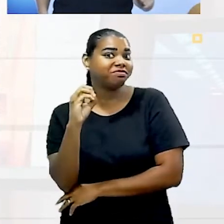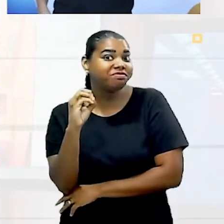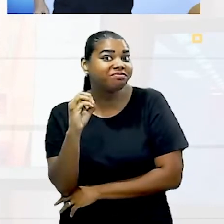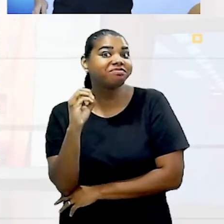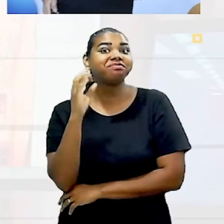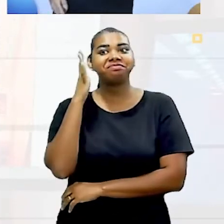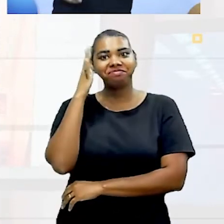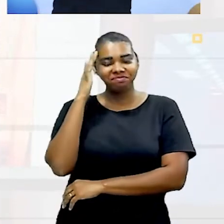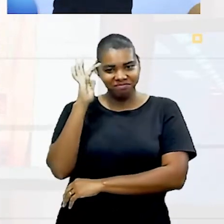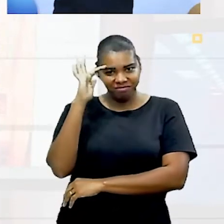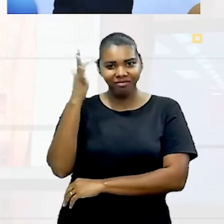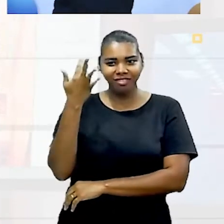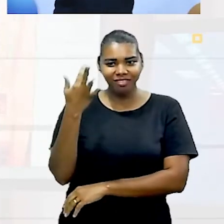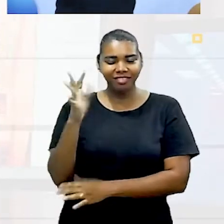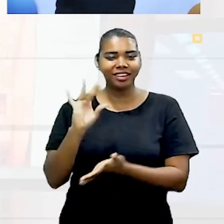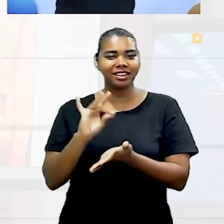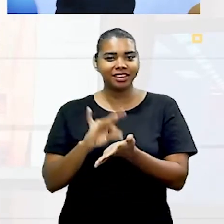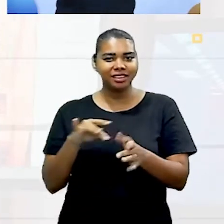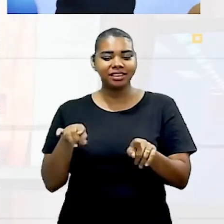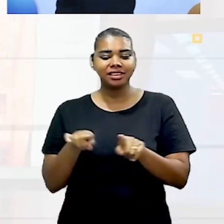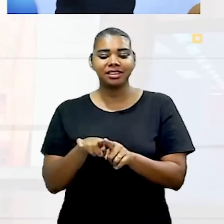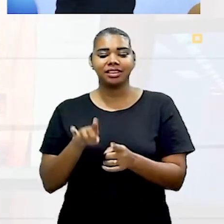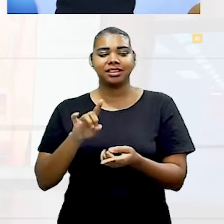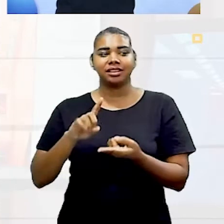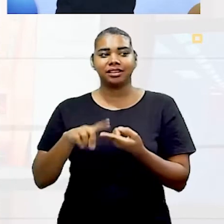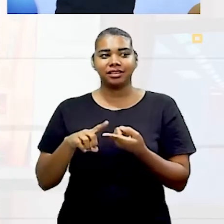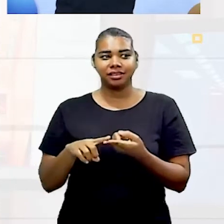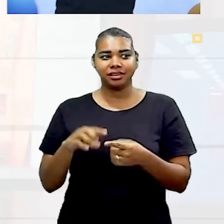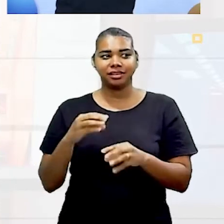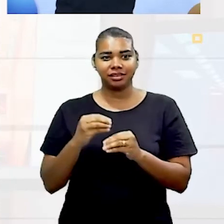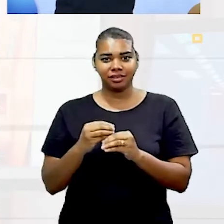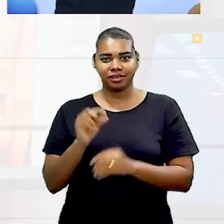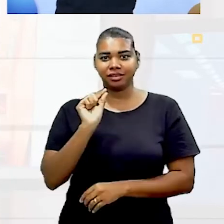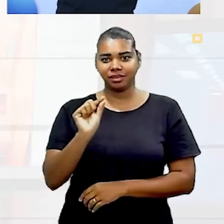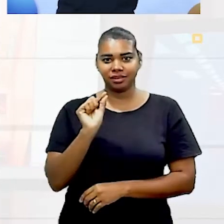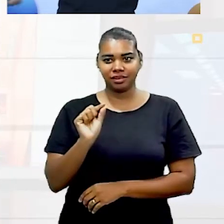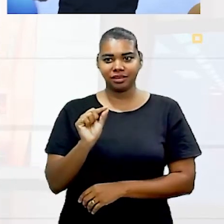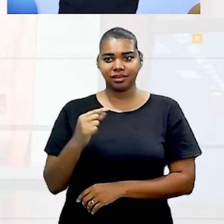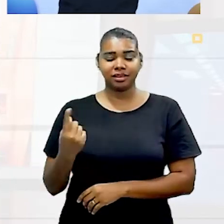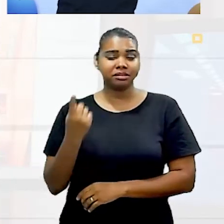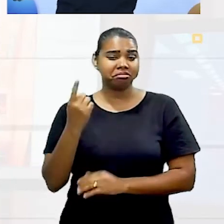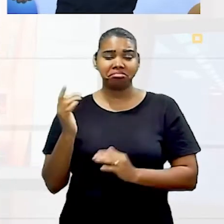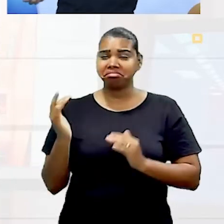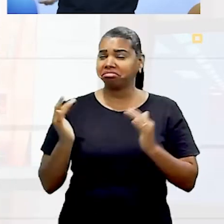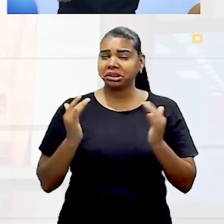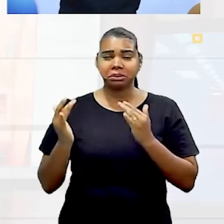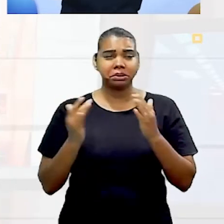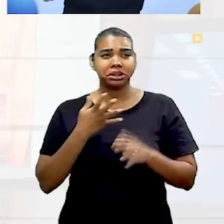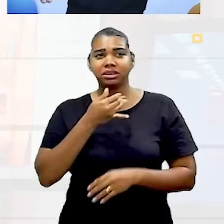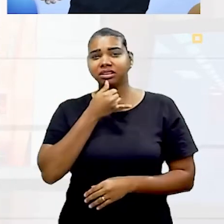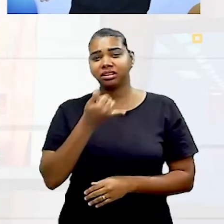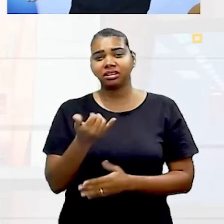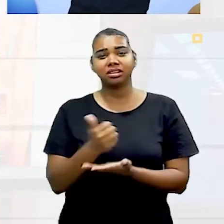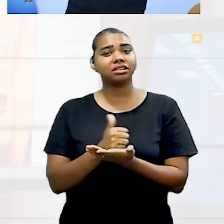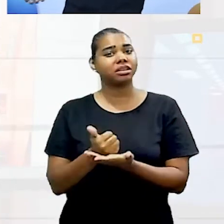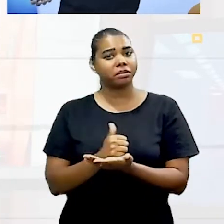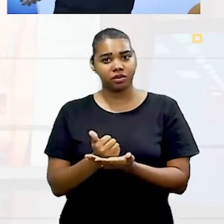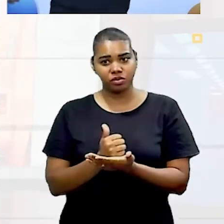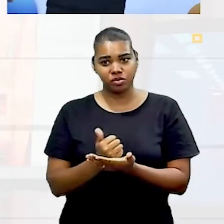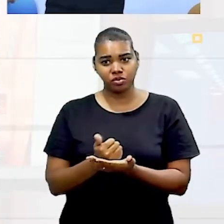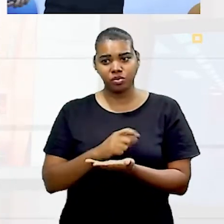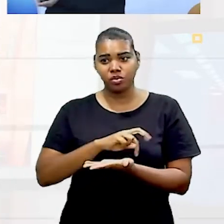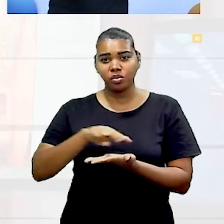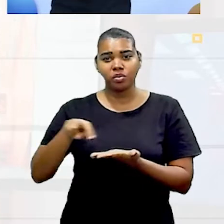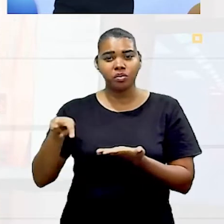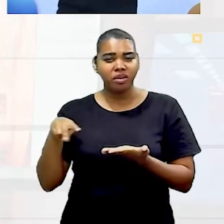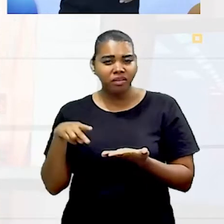A resolução... A resolução, que é o ponto alto, vai depender muito. Tipo, é um jogo, vai variar. O